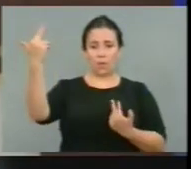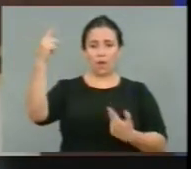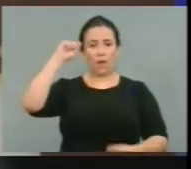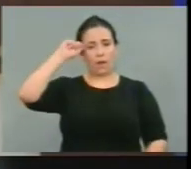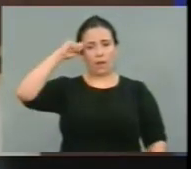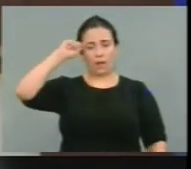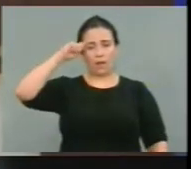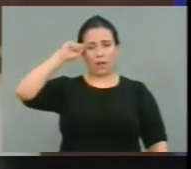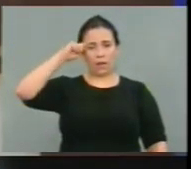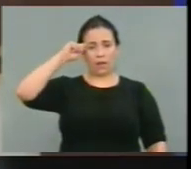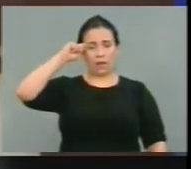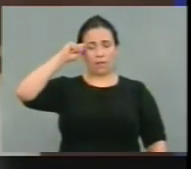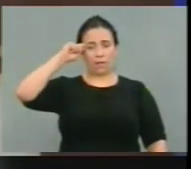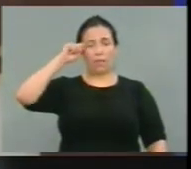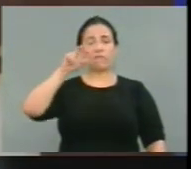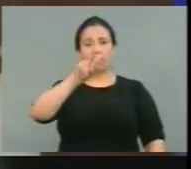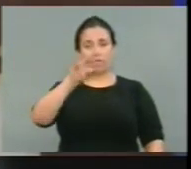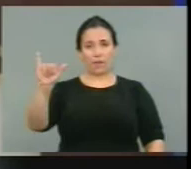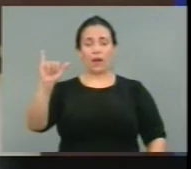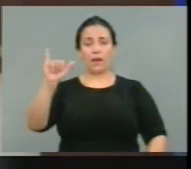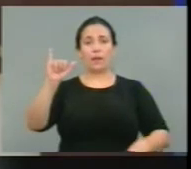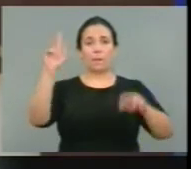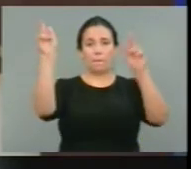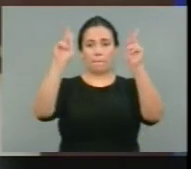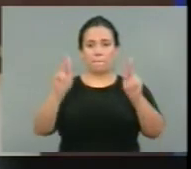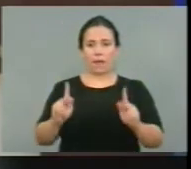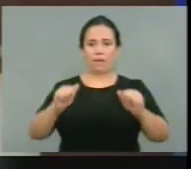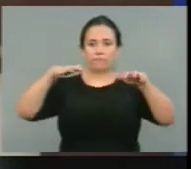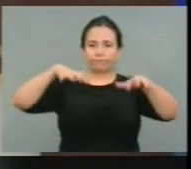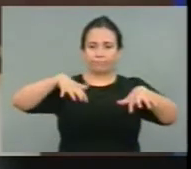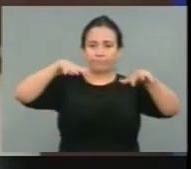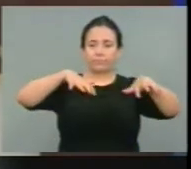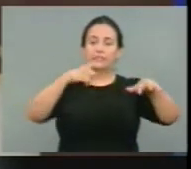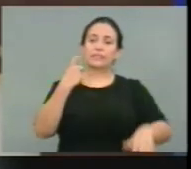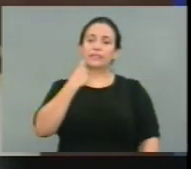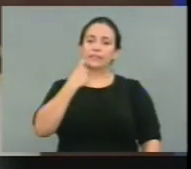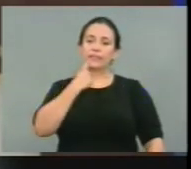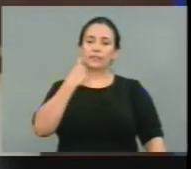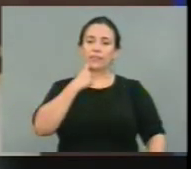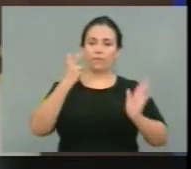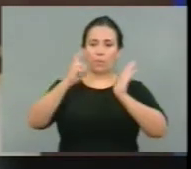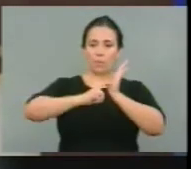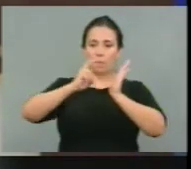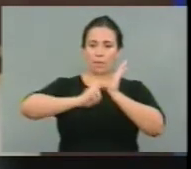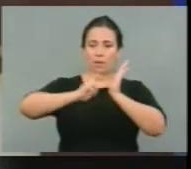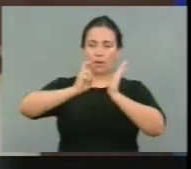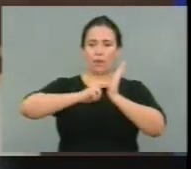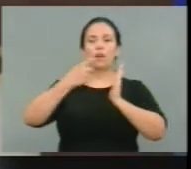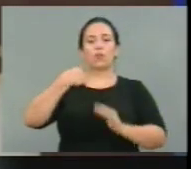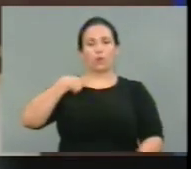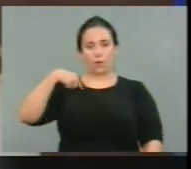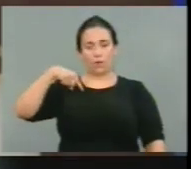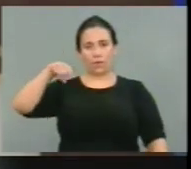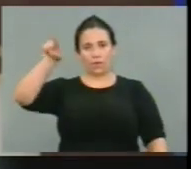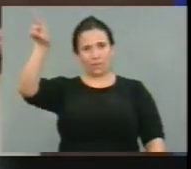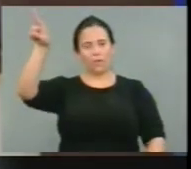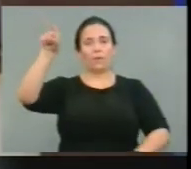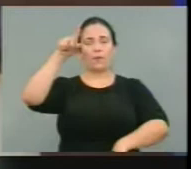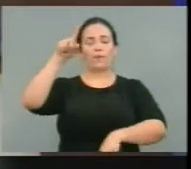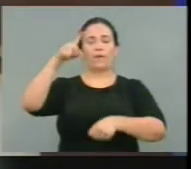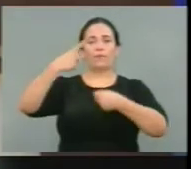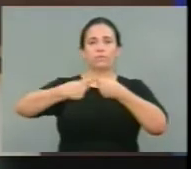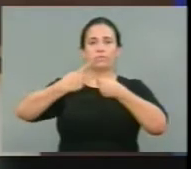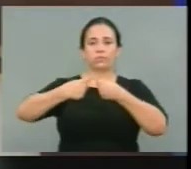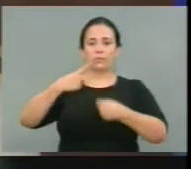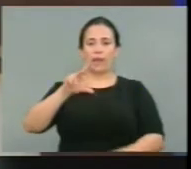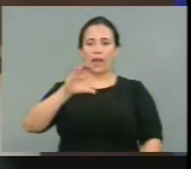situação. Haverá uma caminhada pela paz na Vila Manuel Sátiro sexta-feira pela manhã. Eu estarei no Cariri cumprindo